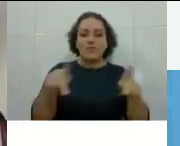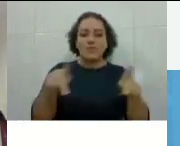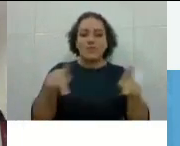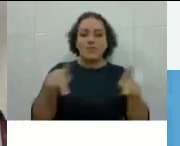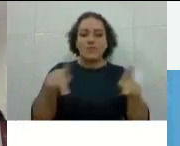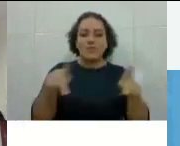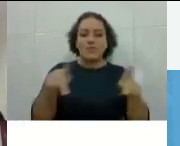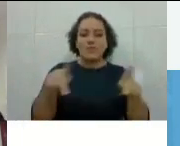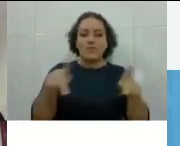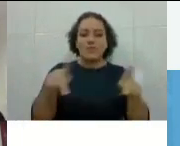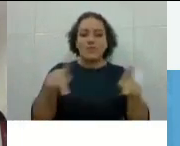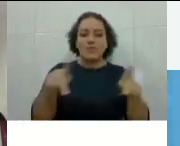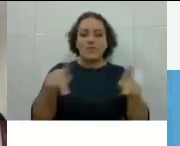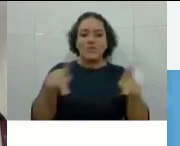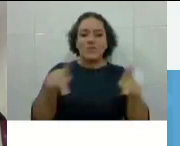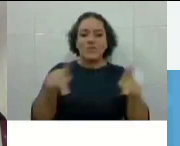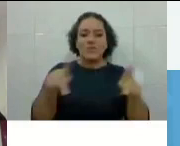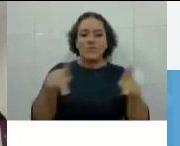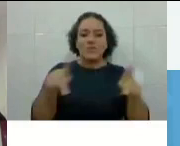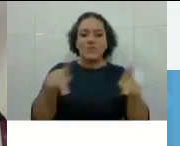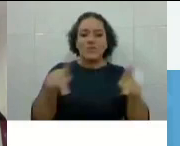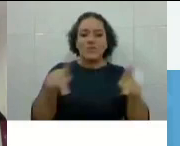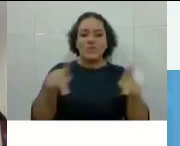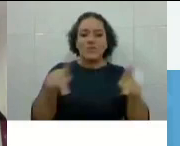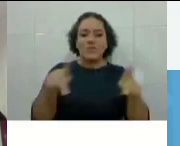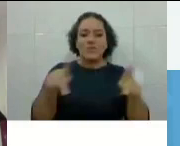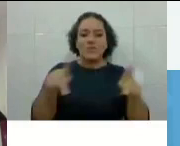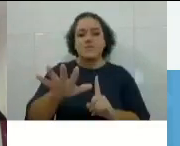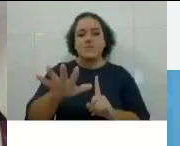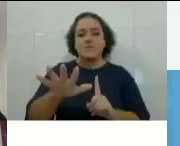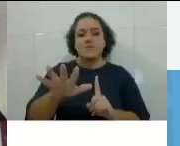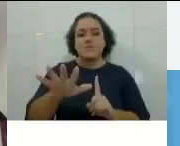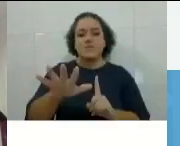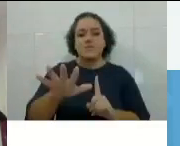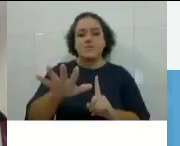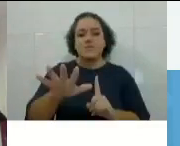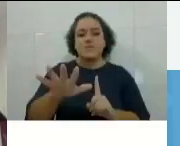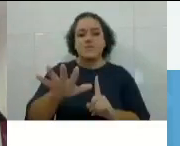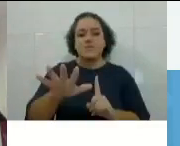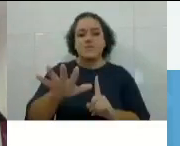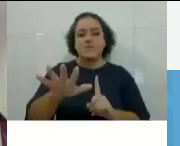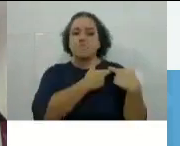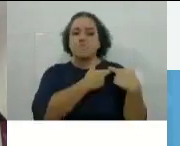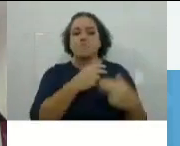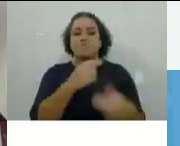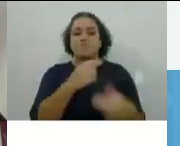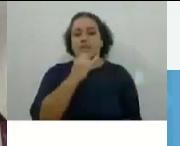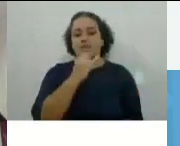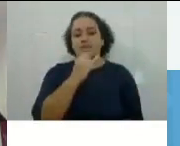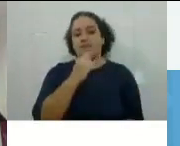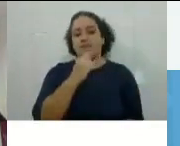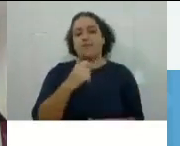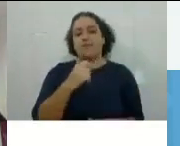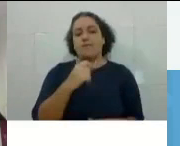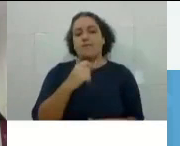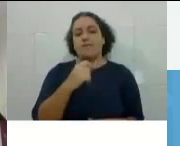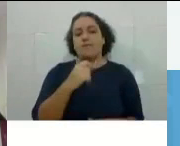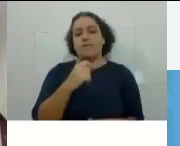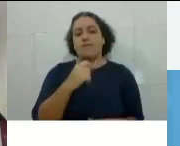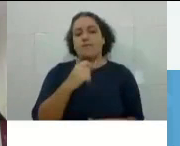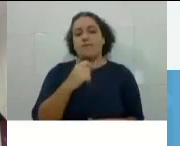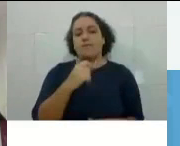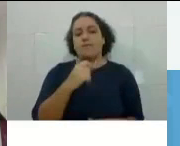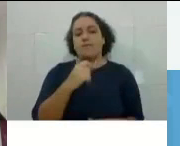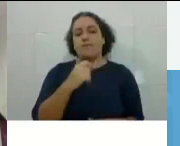ensino, pesquisa e extensão. Então, é responsável, por exemplo, em fazer uma oferta desse curso, né?